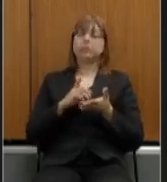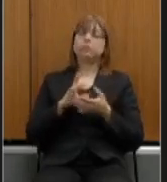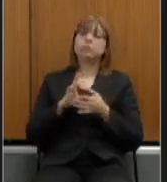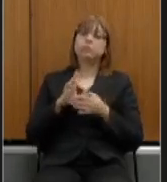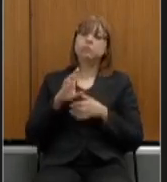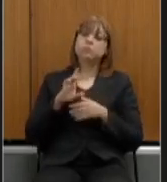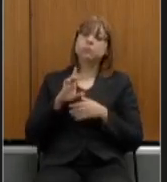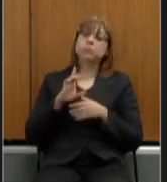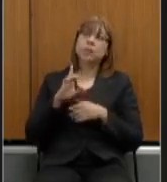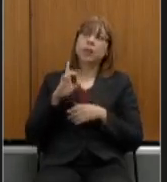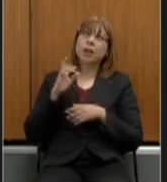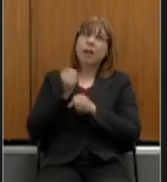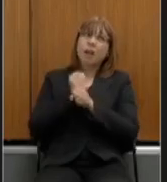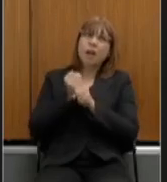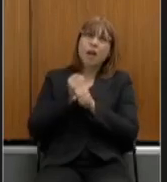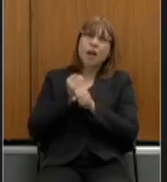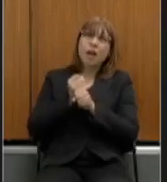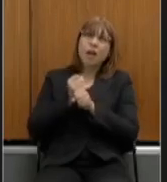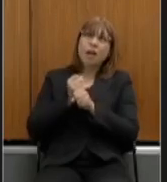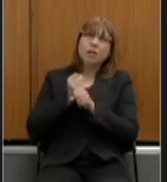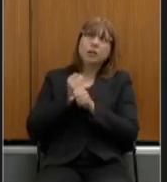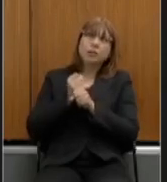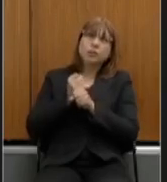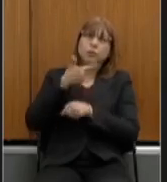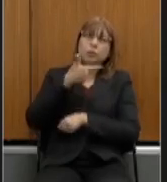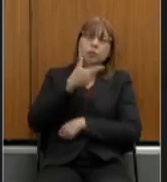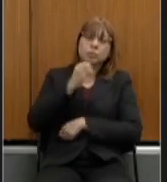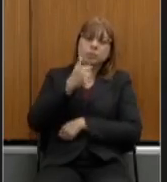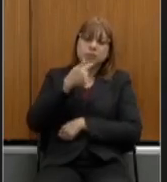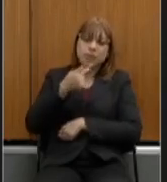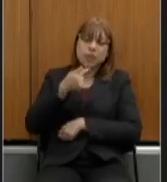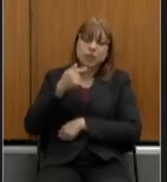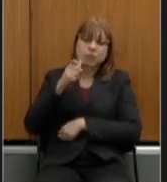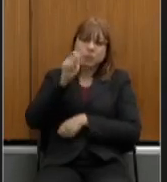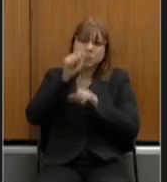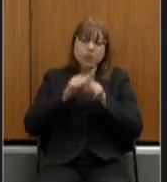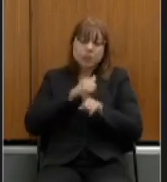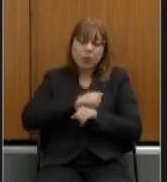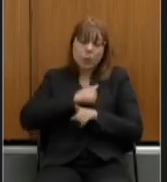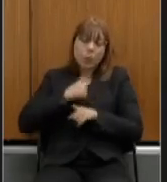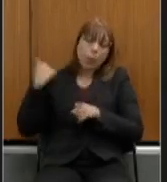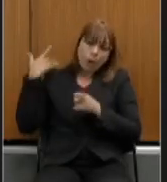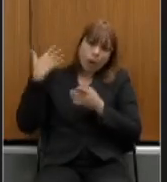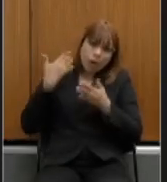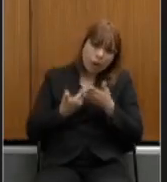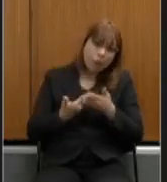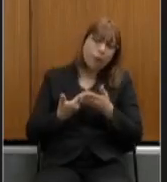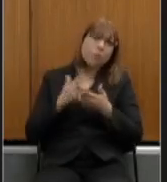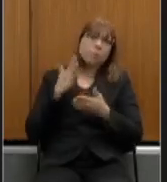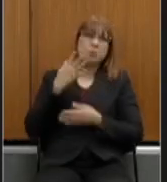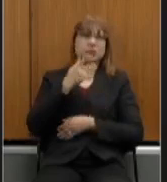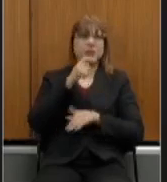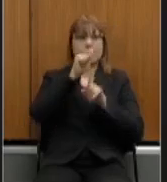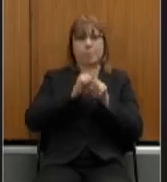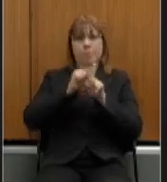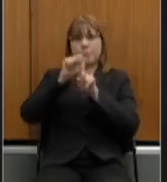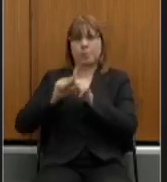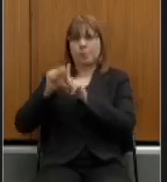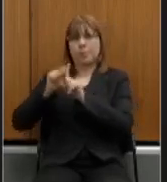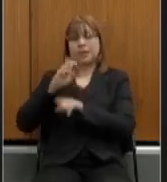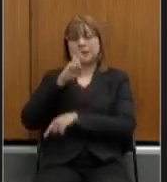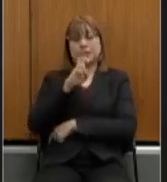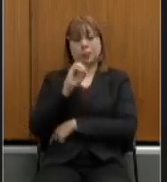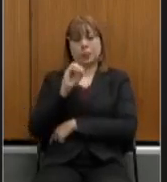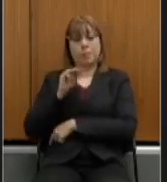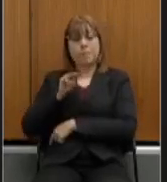União desde agosto de 2017 na época a mensalidade era algo em torno de 350 milhões